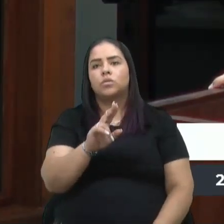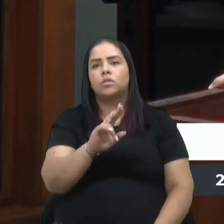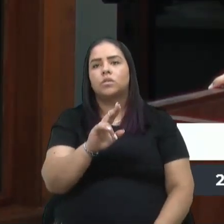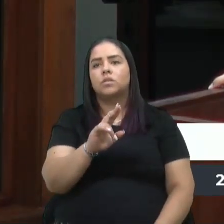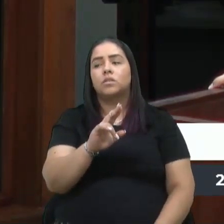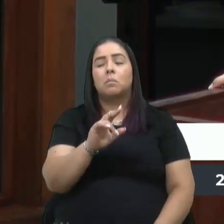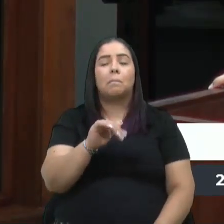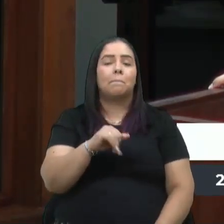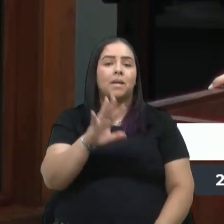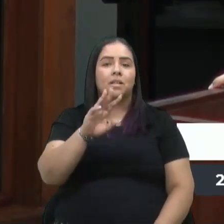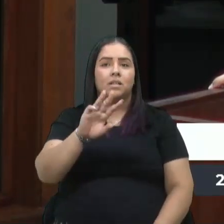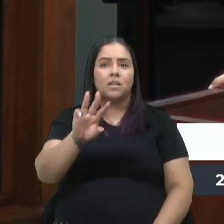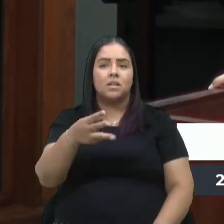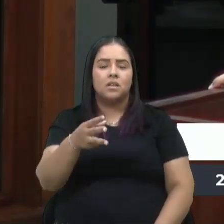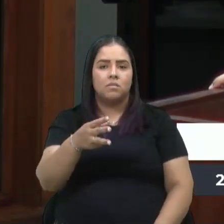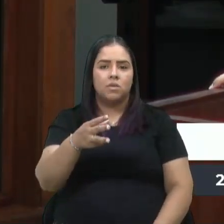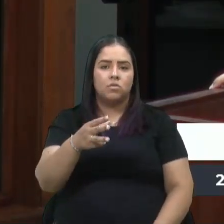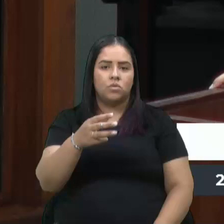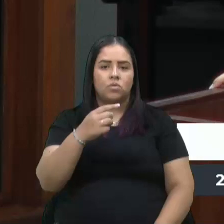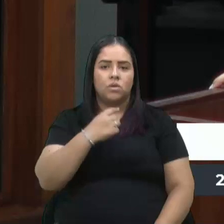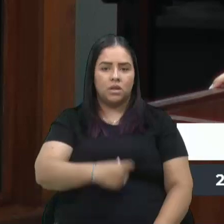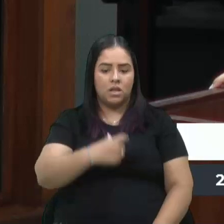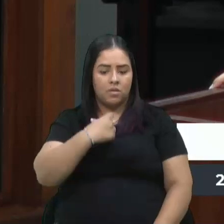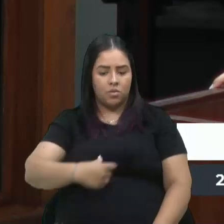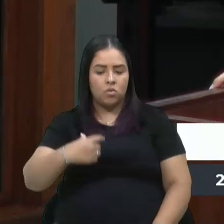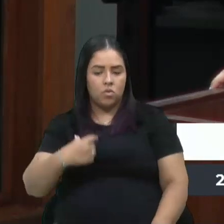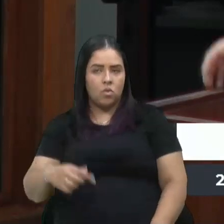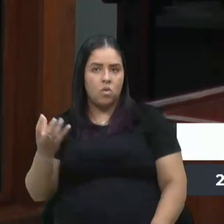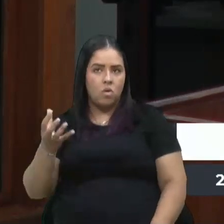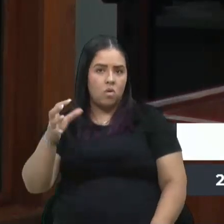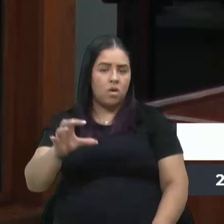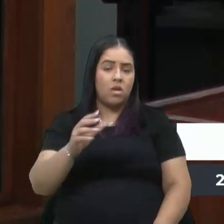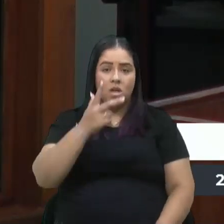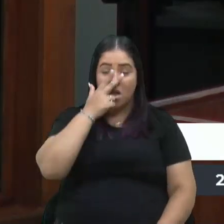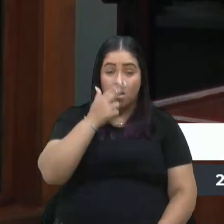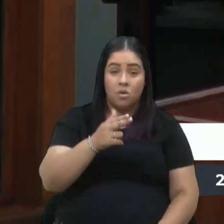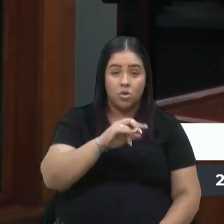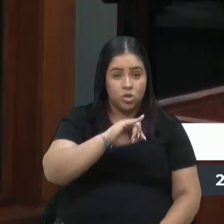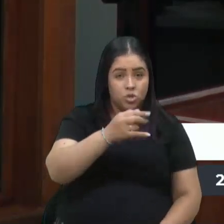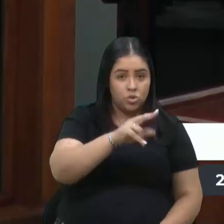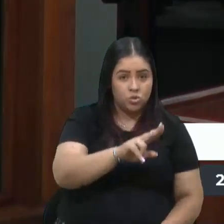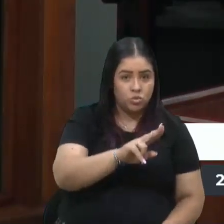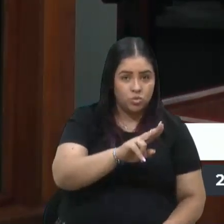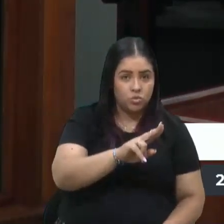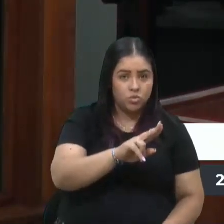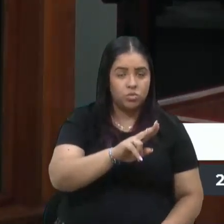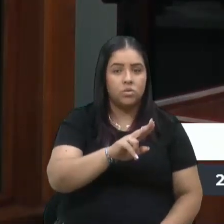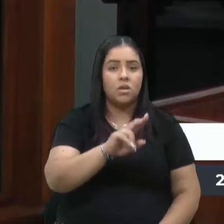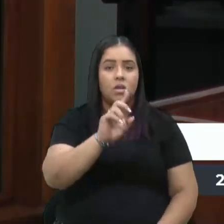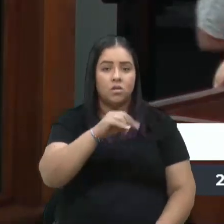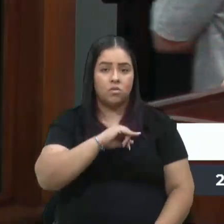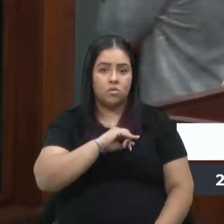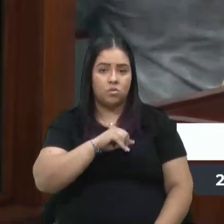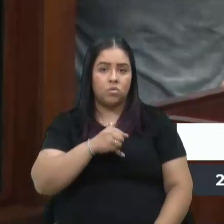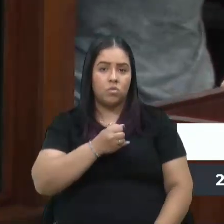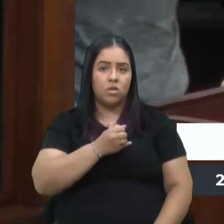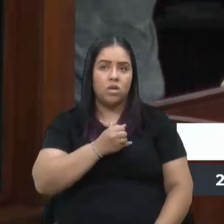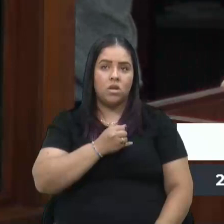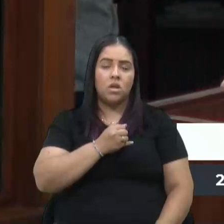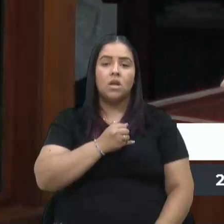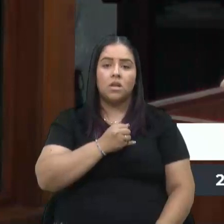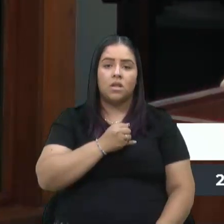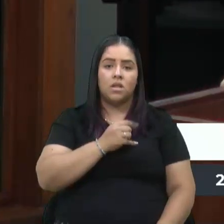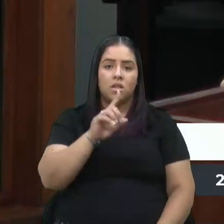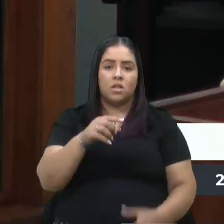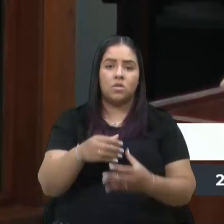tinha mais de 3 mil gremistas no Estádio Centenário, no jogo contra o Grêmio. A mesma coisa contra o Juventude. É turismo. Quantas pessoas vieram de